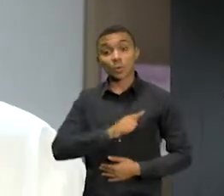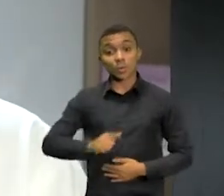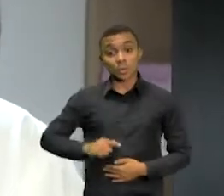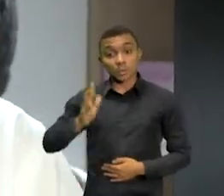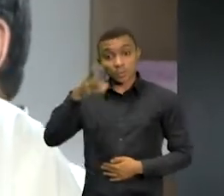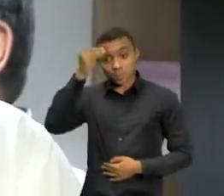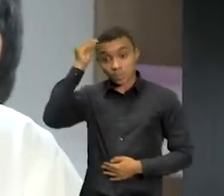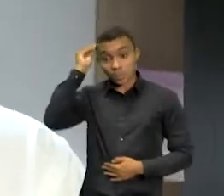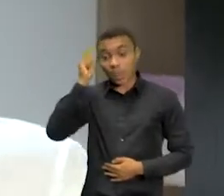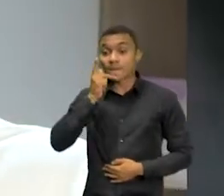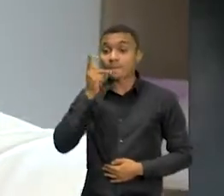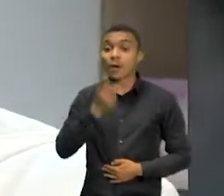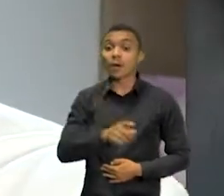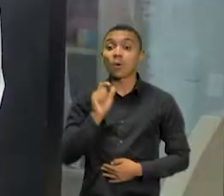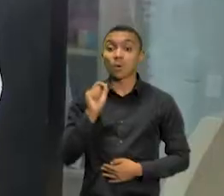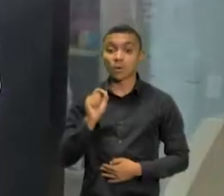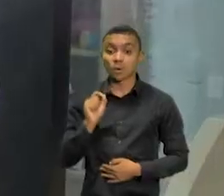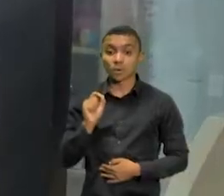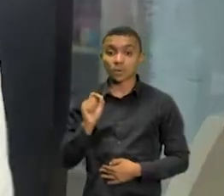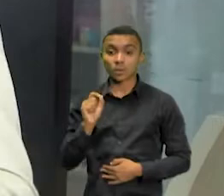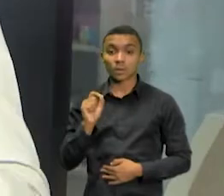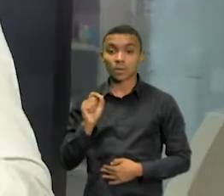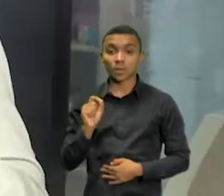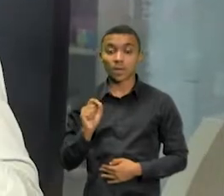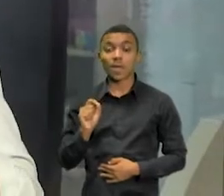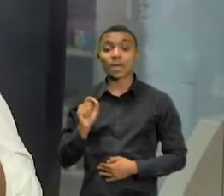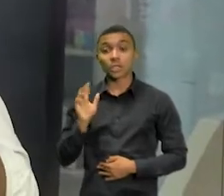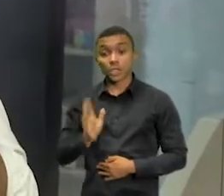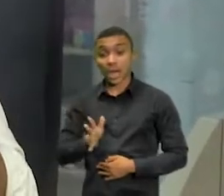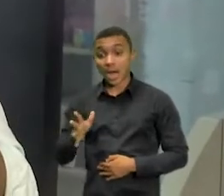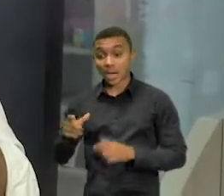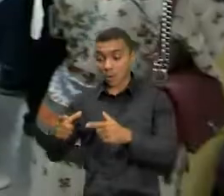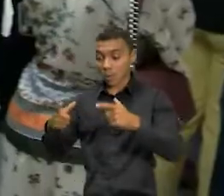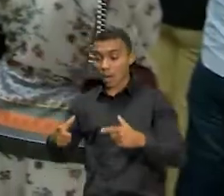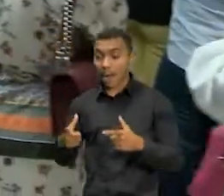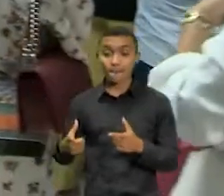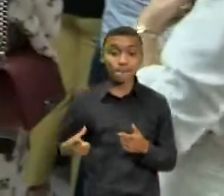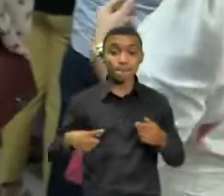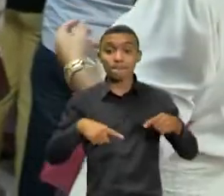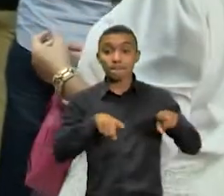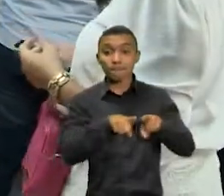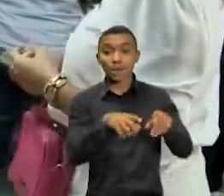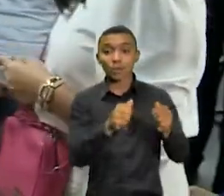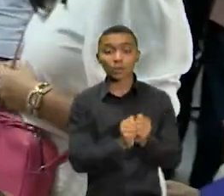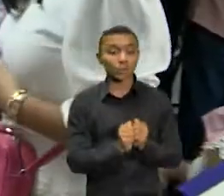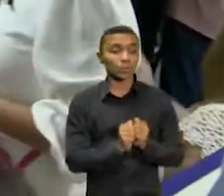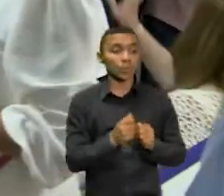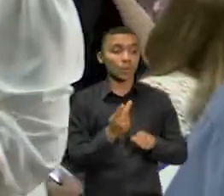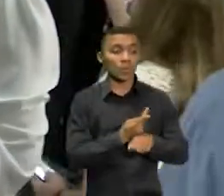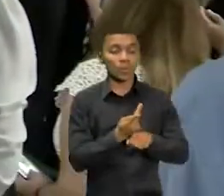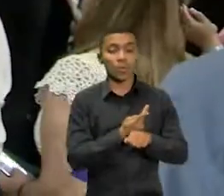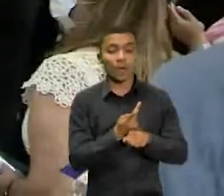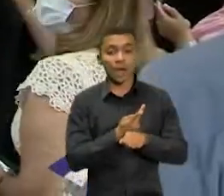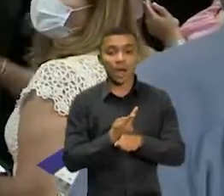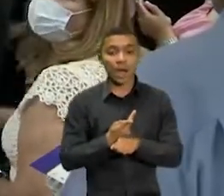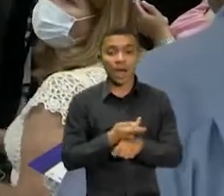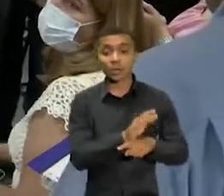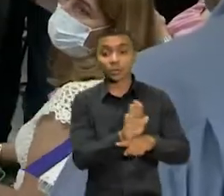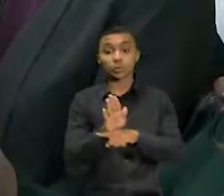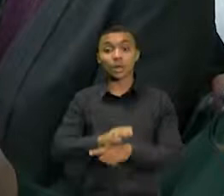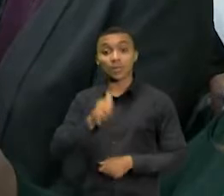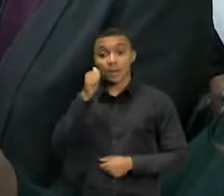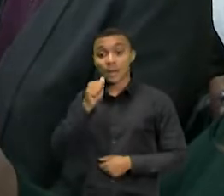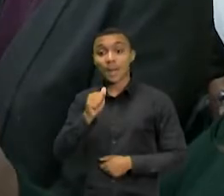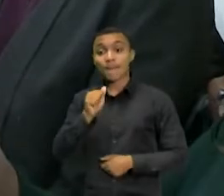o complexo se soma a outros equipamentos existentes de defesa dos direitos das mulheres e de combate à violência contra